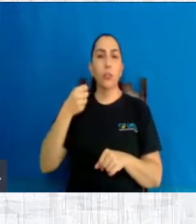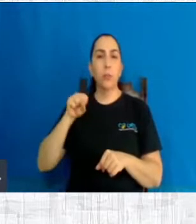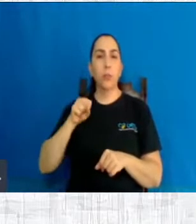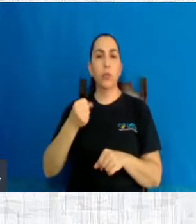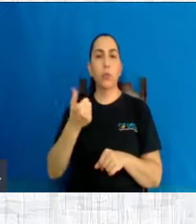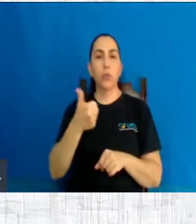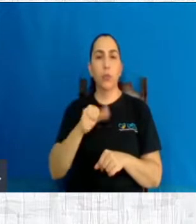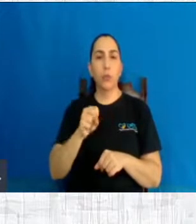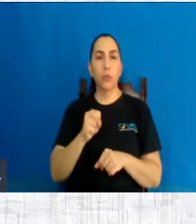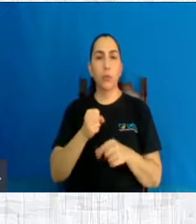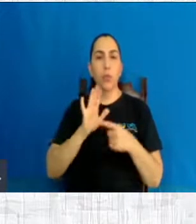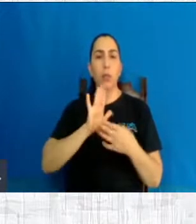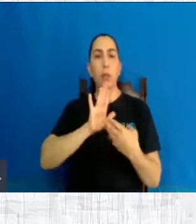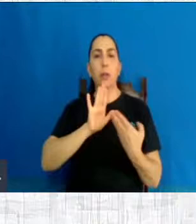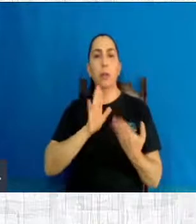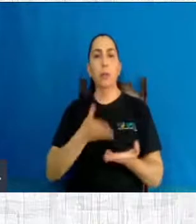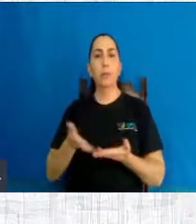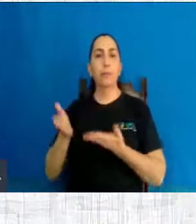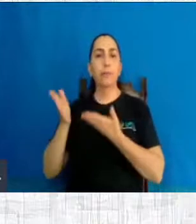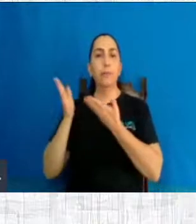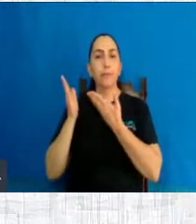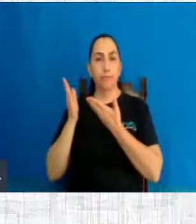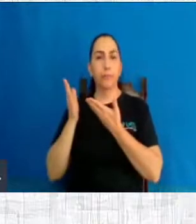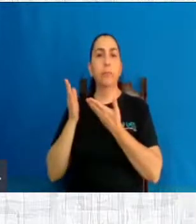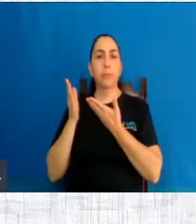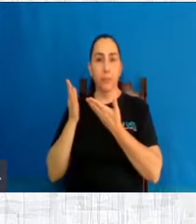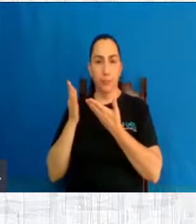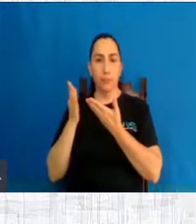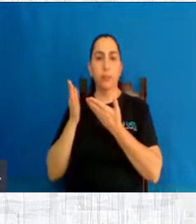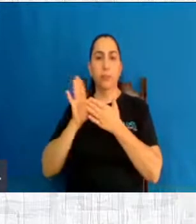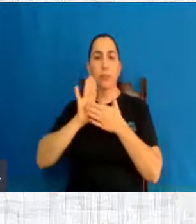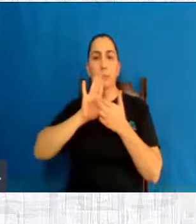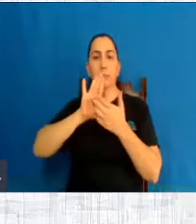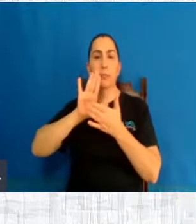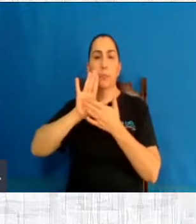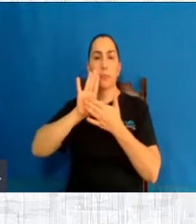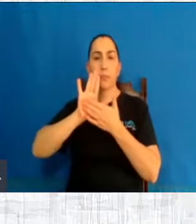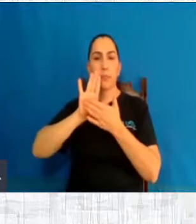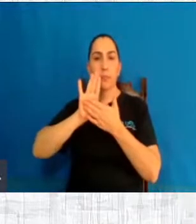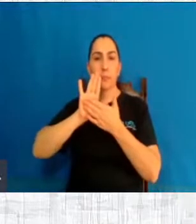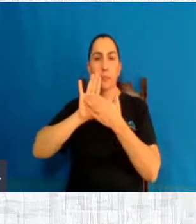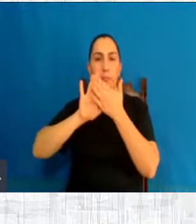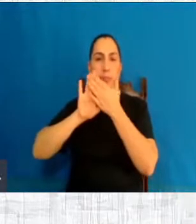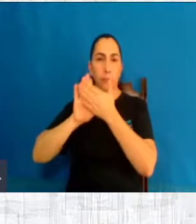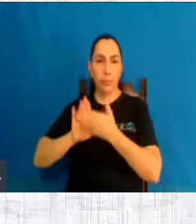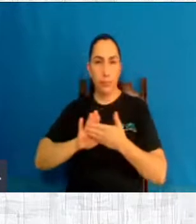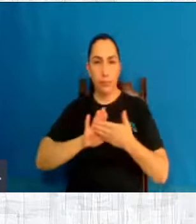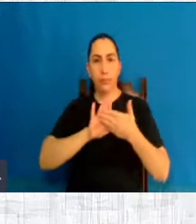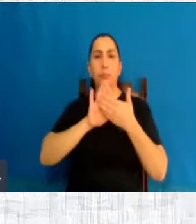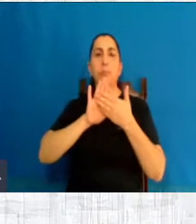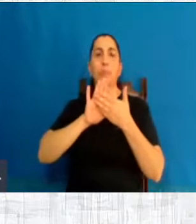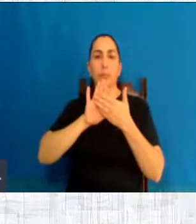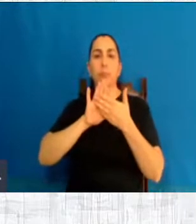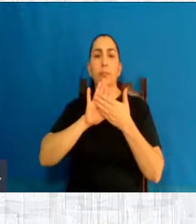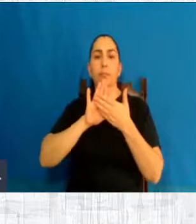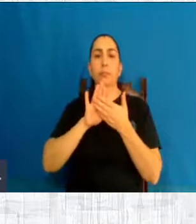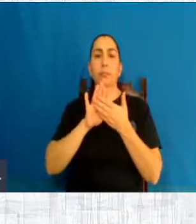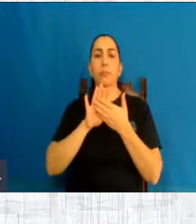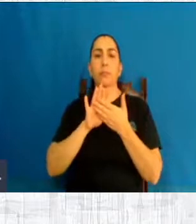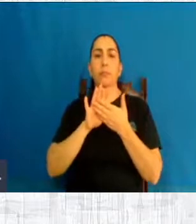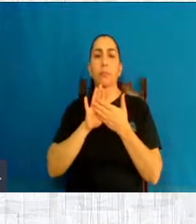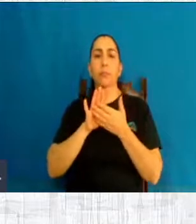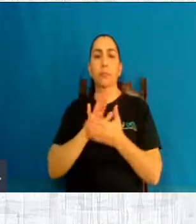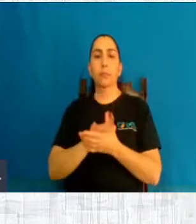e tá aí as palestras do Mãe Chamada Mãe, a força sublime do amor e alto perdão, felicidade sem culpa, onde vocês encontram, bem como o material, os